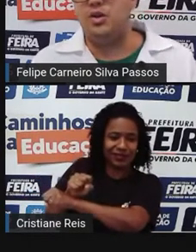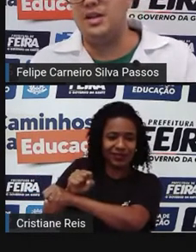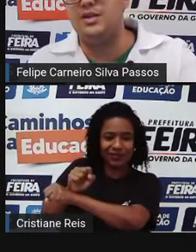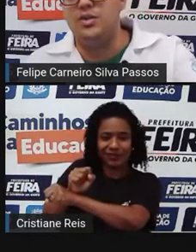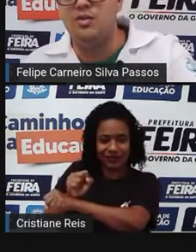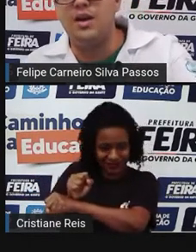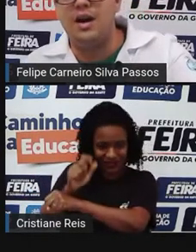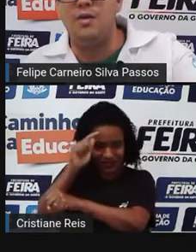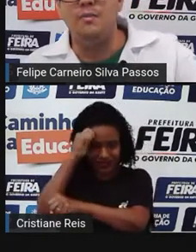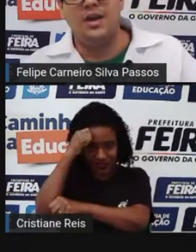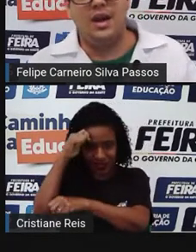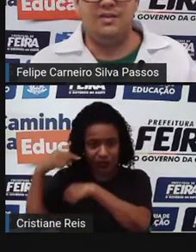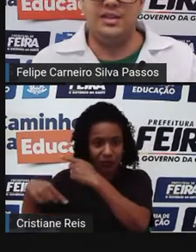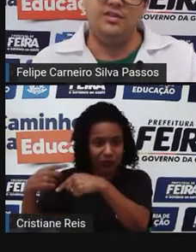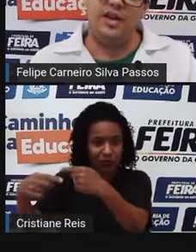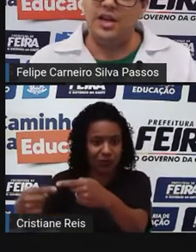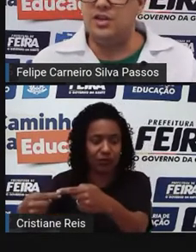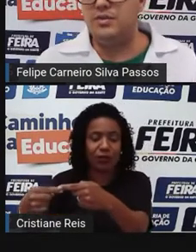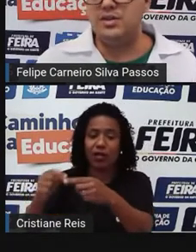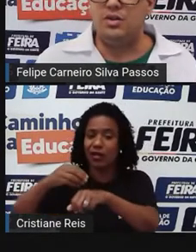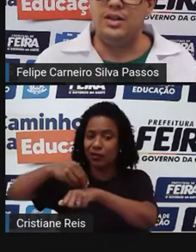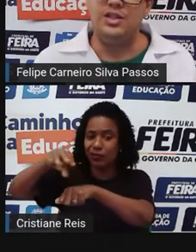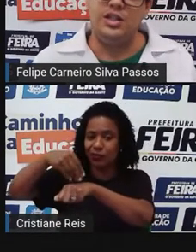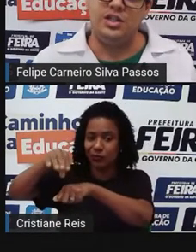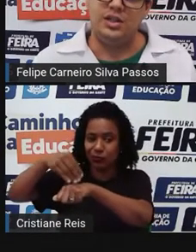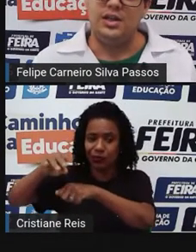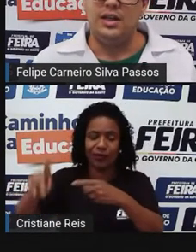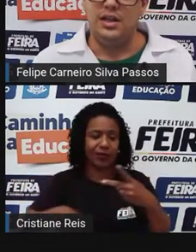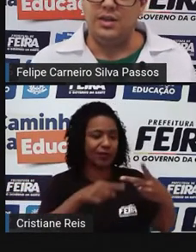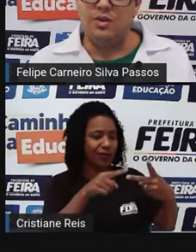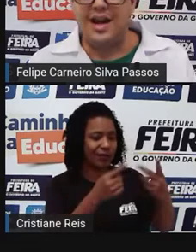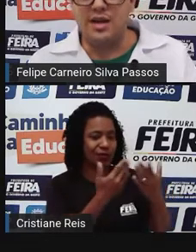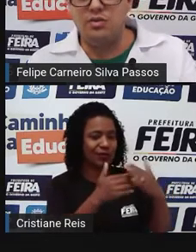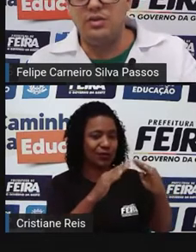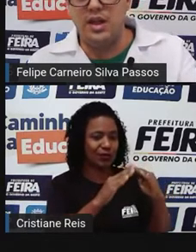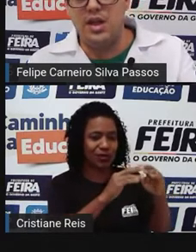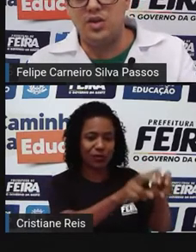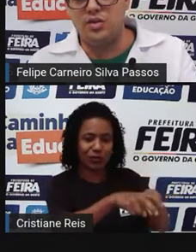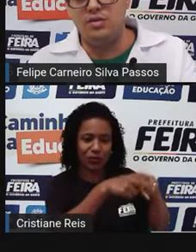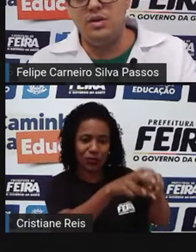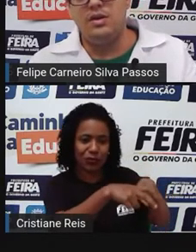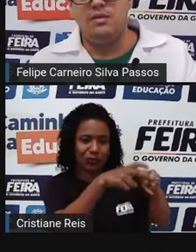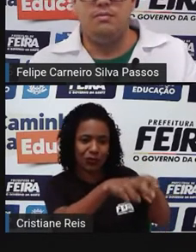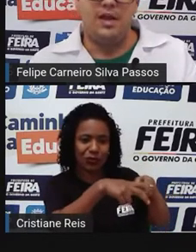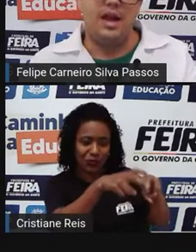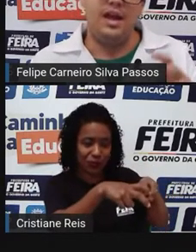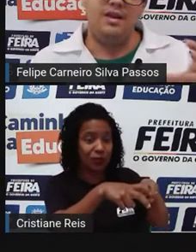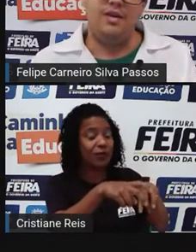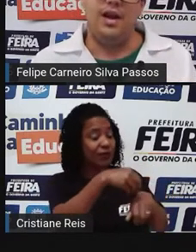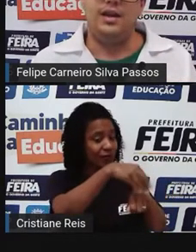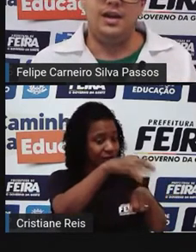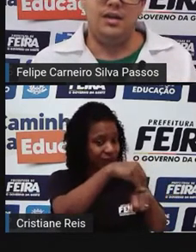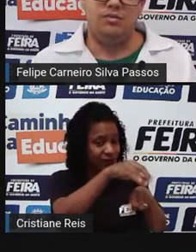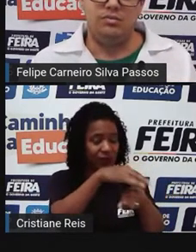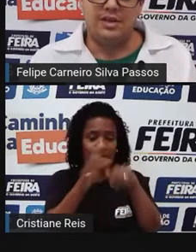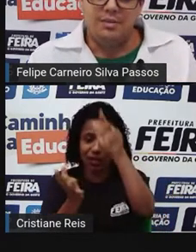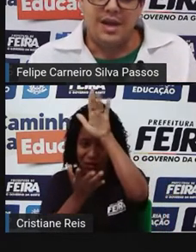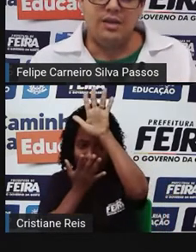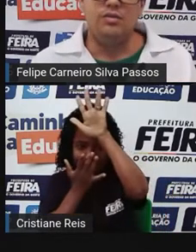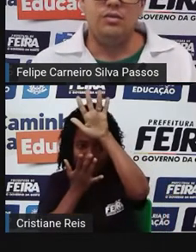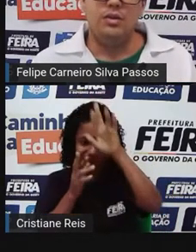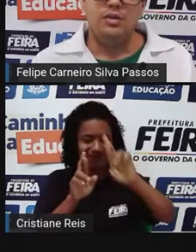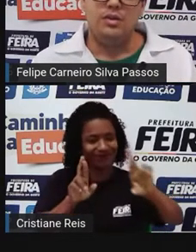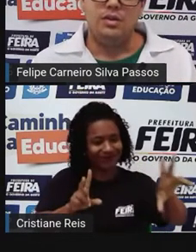Uma escola na zona rural, ela vai ser diferente de uma escola indígena. Então, cada contexto, né? Ele vai requerer um